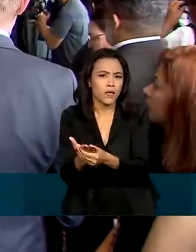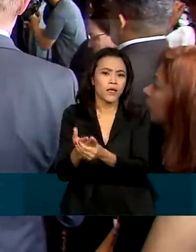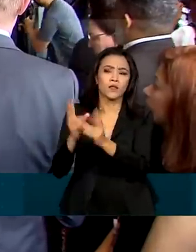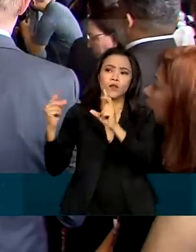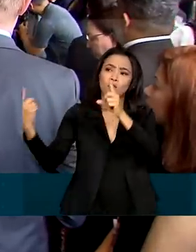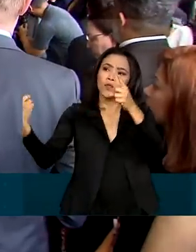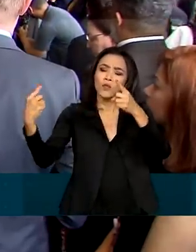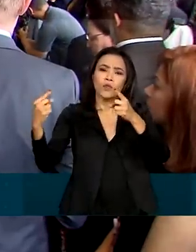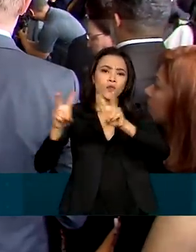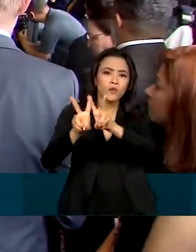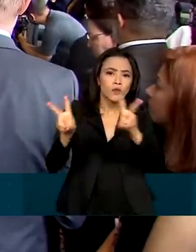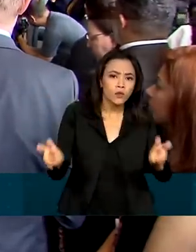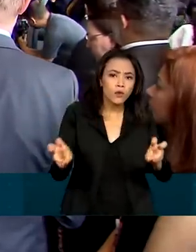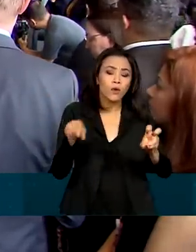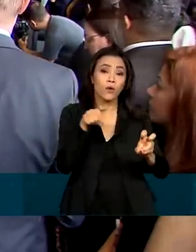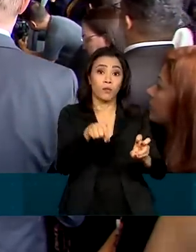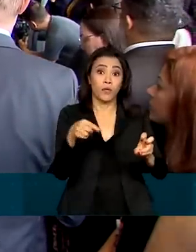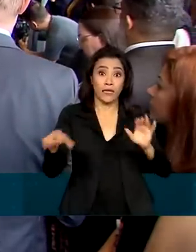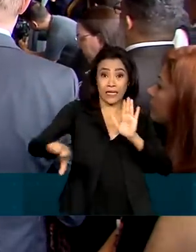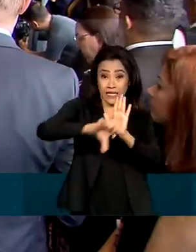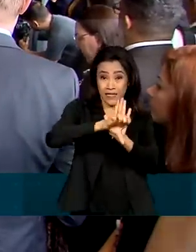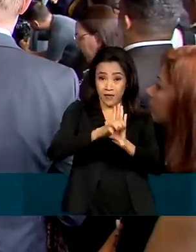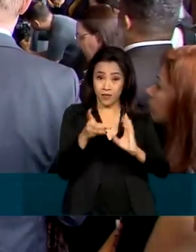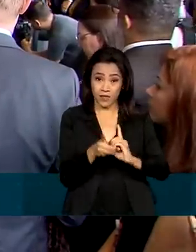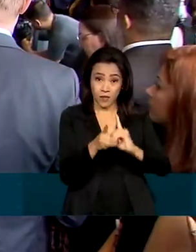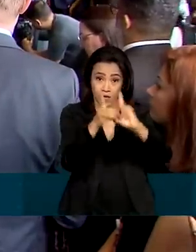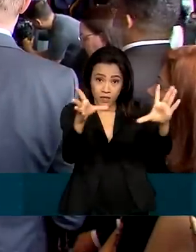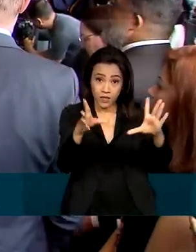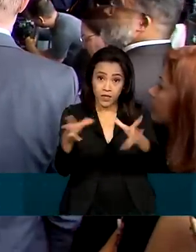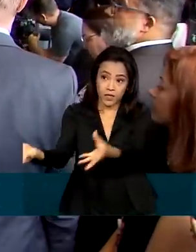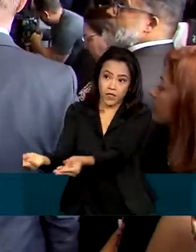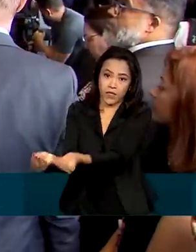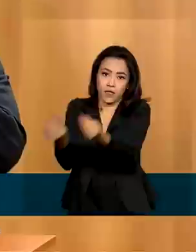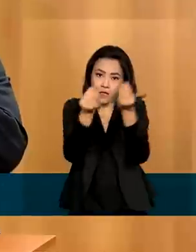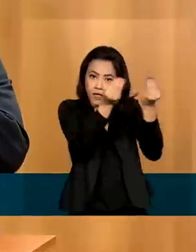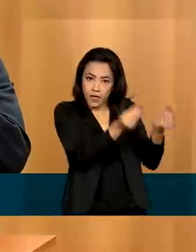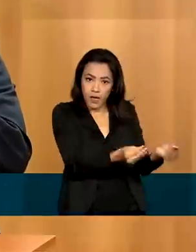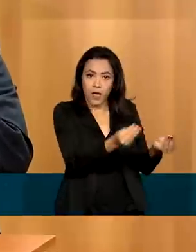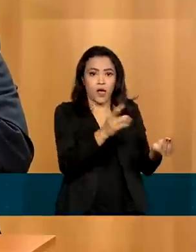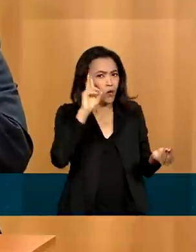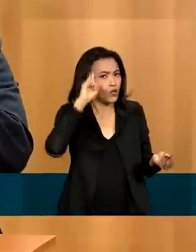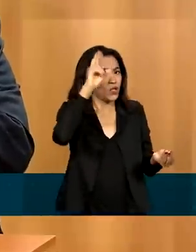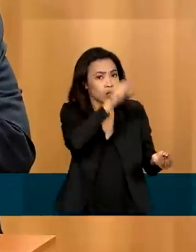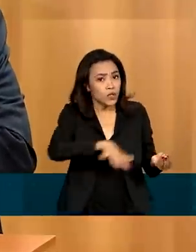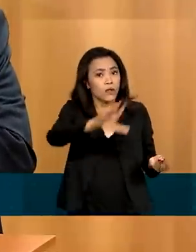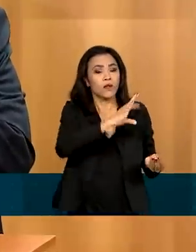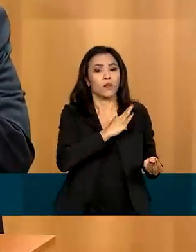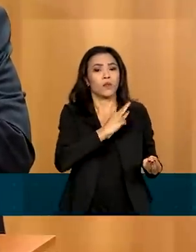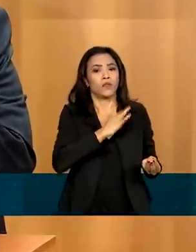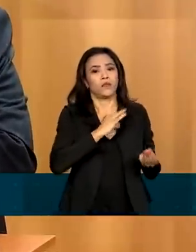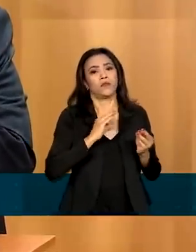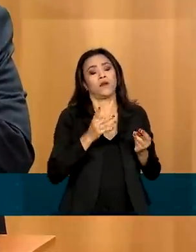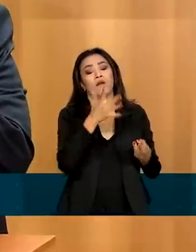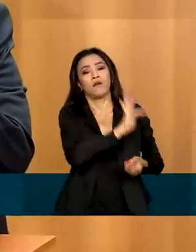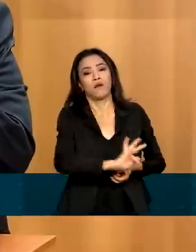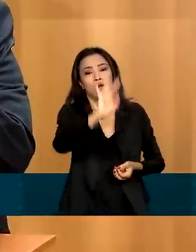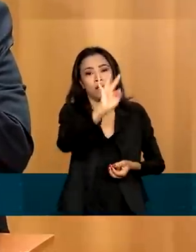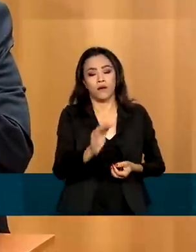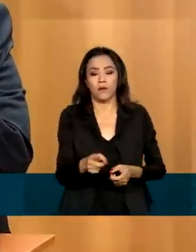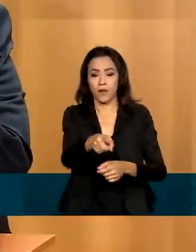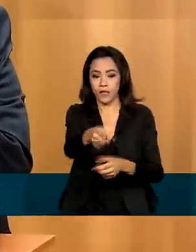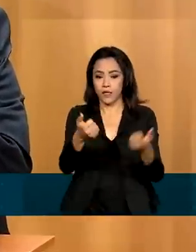Democrático de Direito, ao diretor-geral da Polícia Federal. Eu me refiro desde o bloqueio